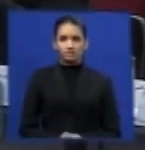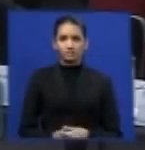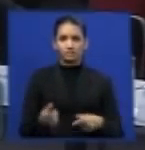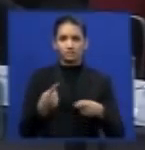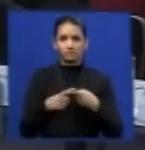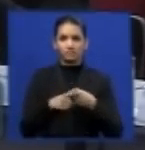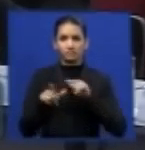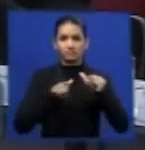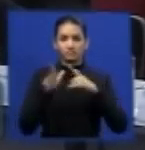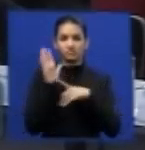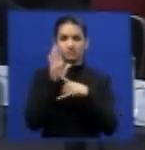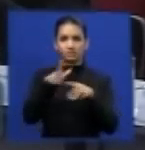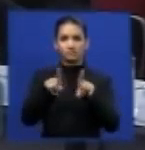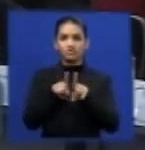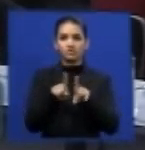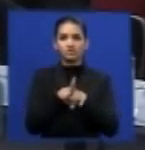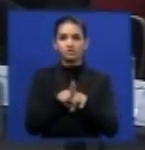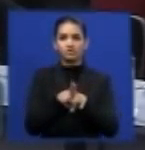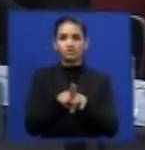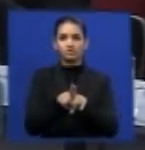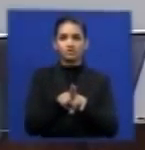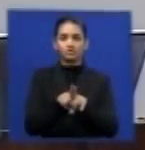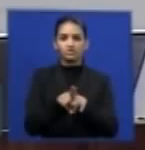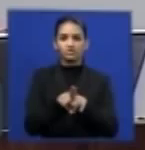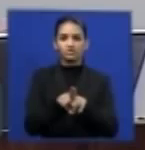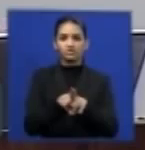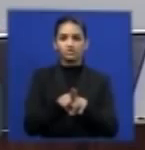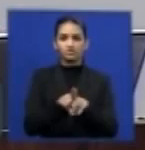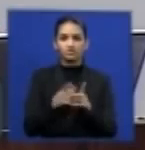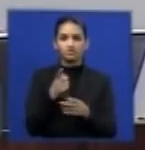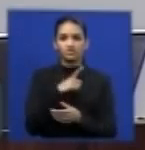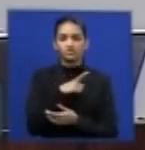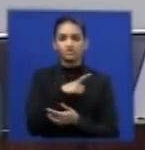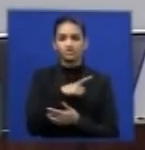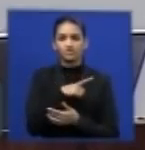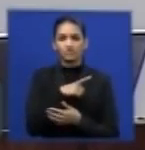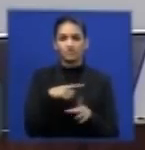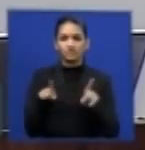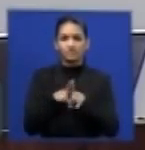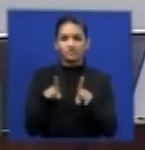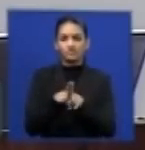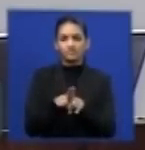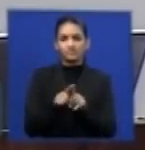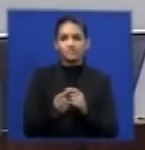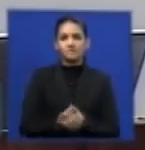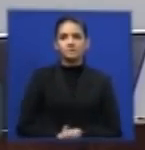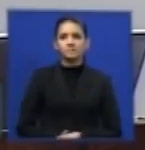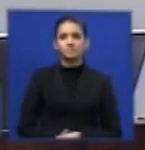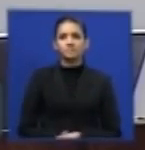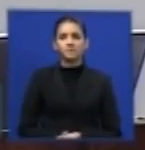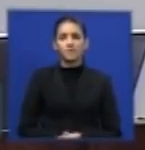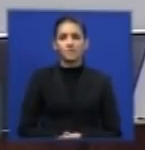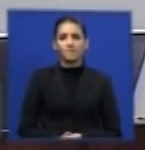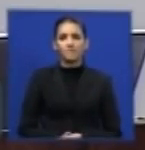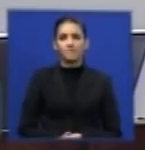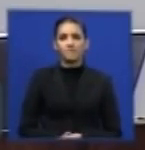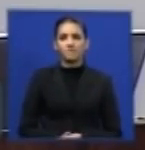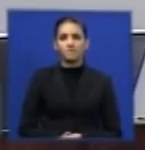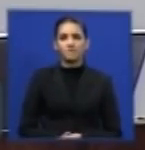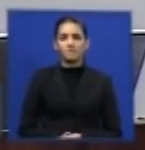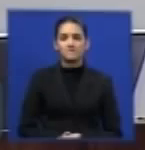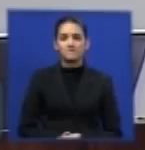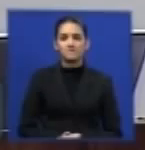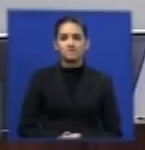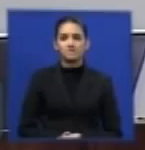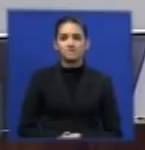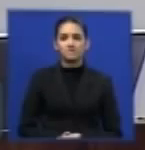mostra de fato uma unisonidade se é que me permite essa palavra no sentido de